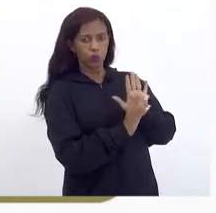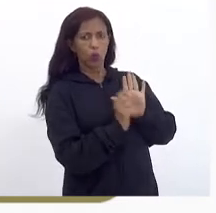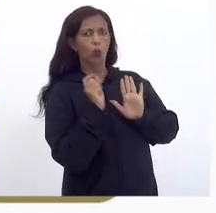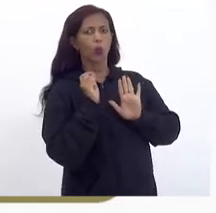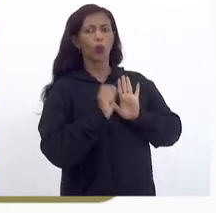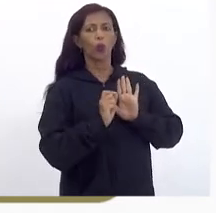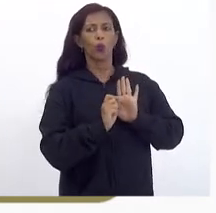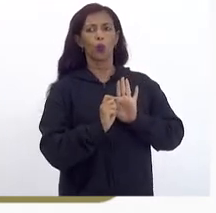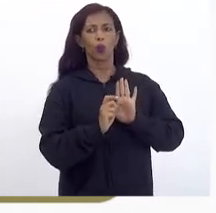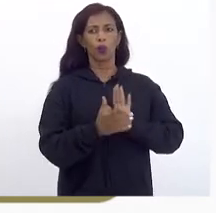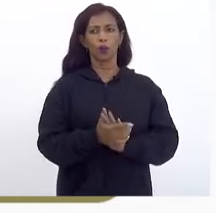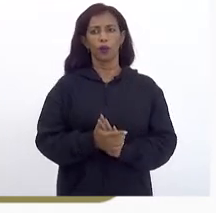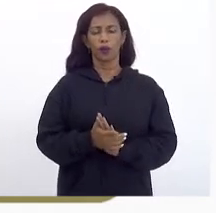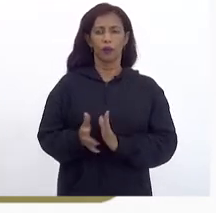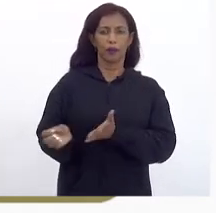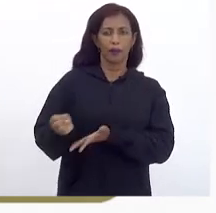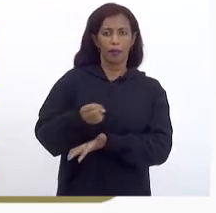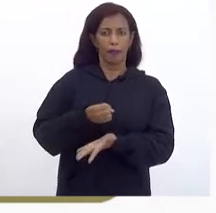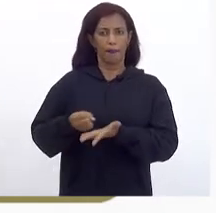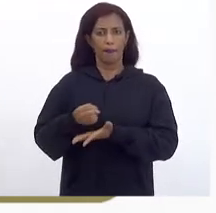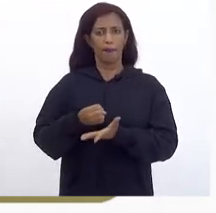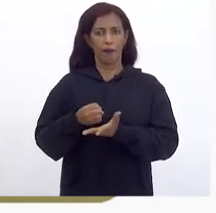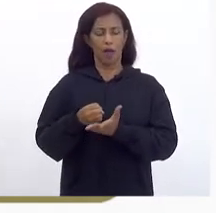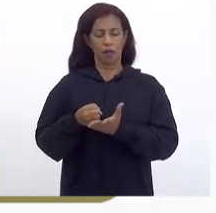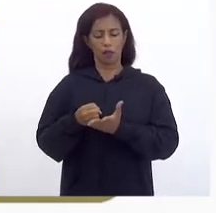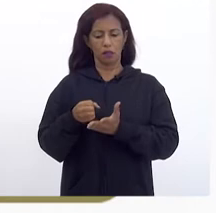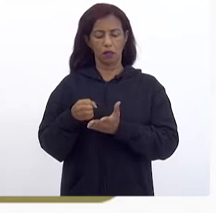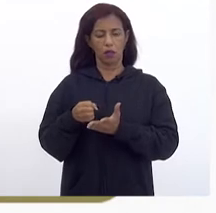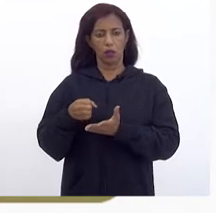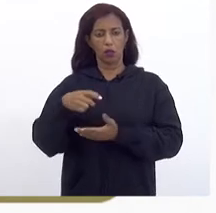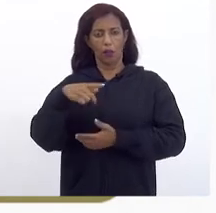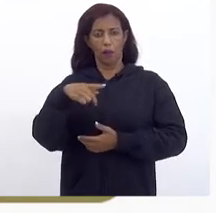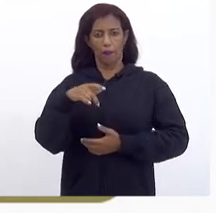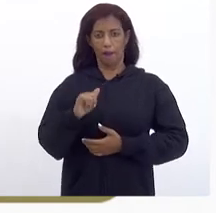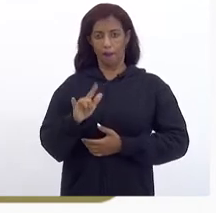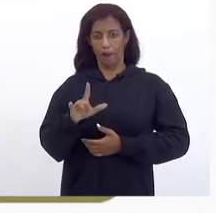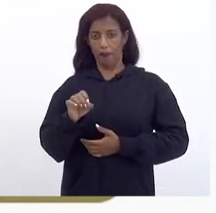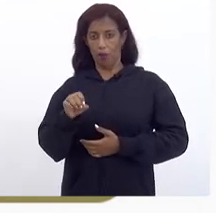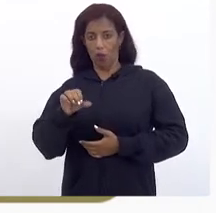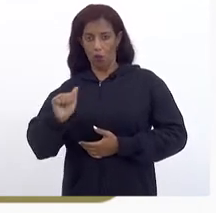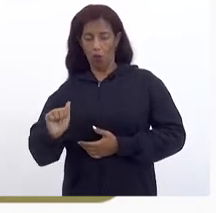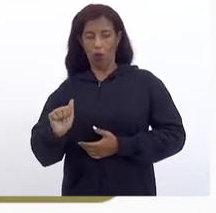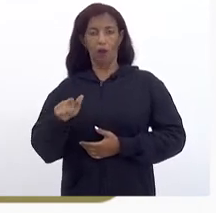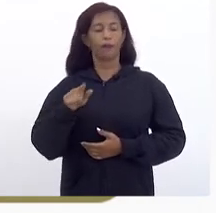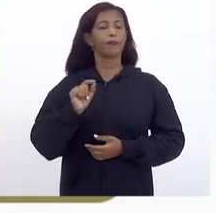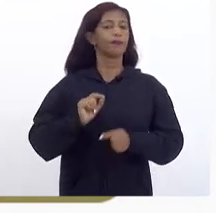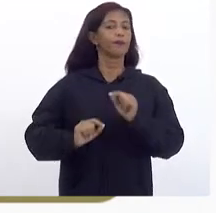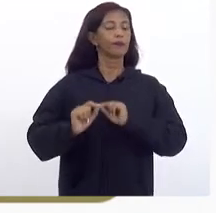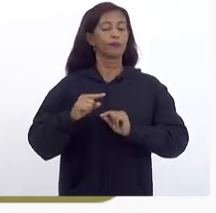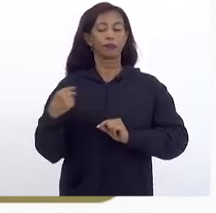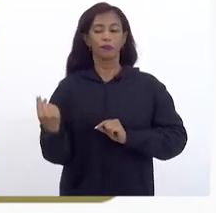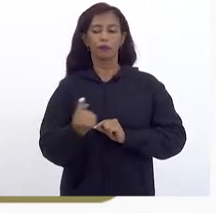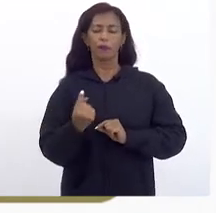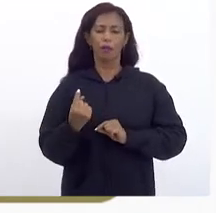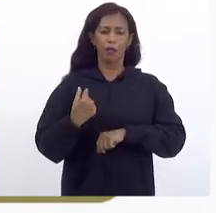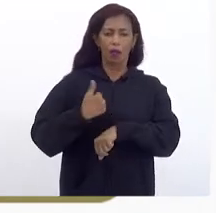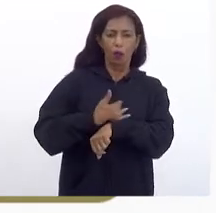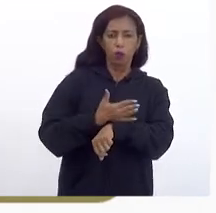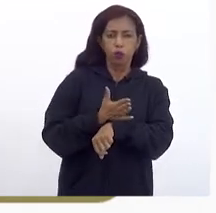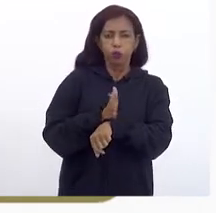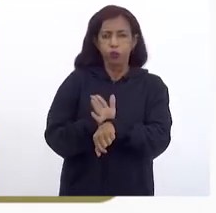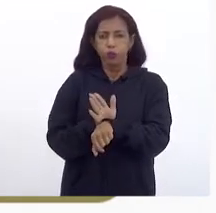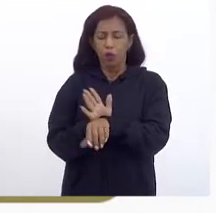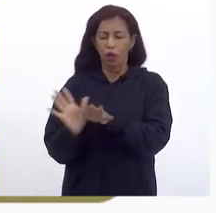E que foi base na elaboração Do PILOA É a gente estar O tempo todo